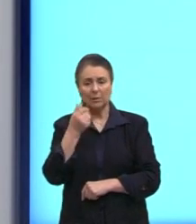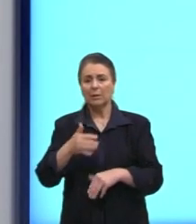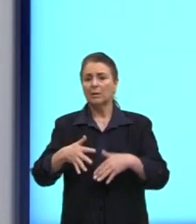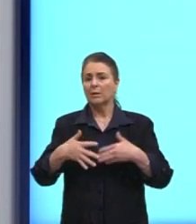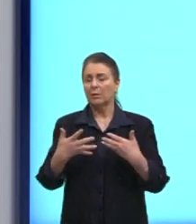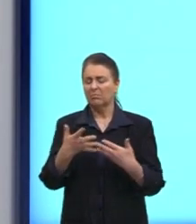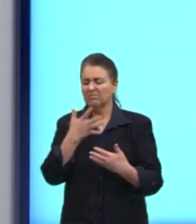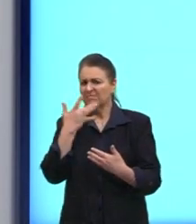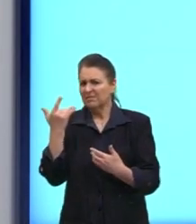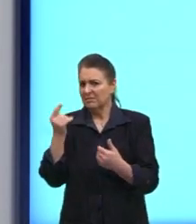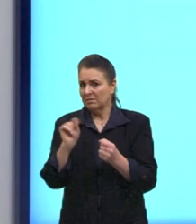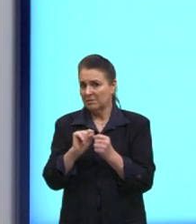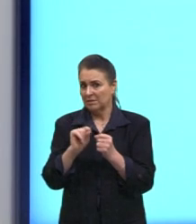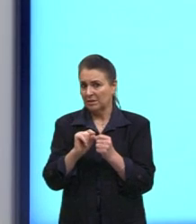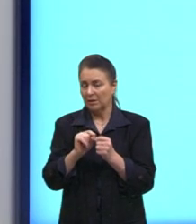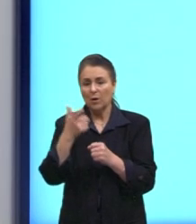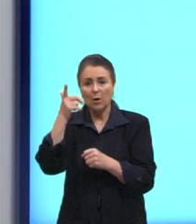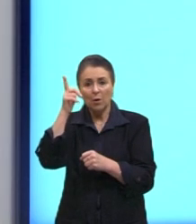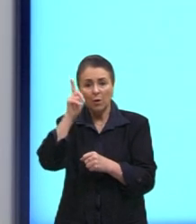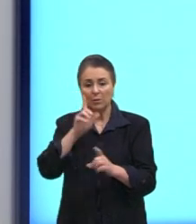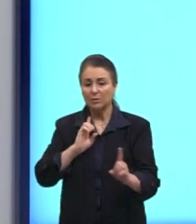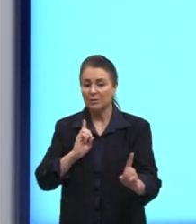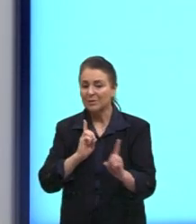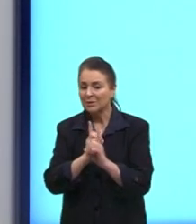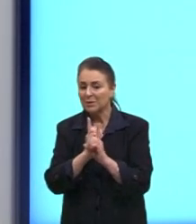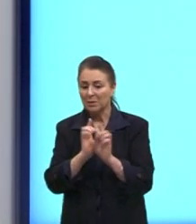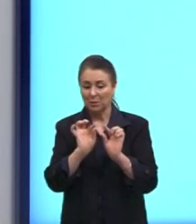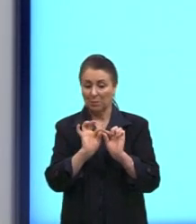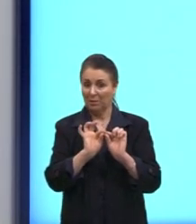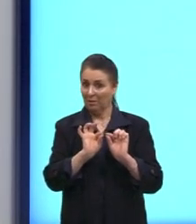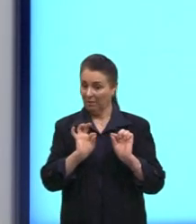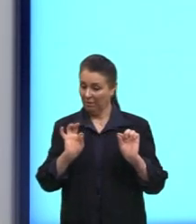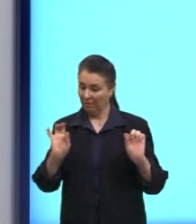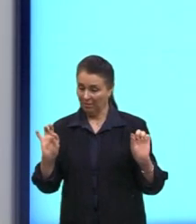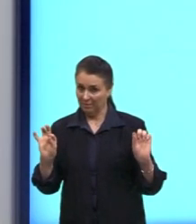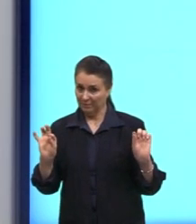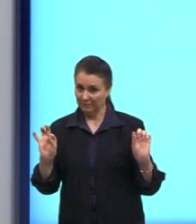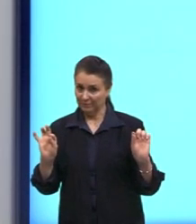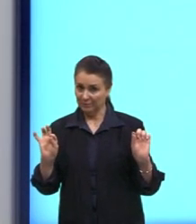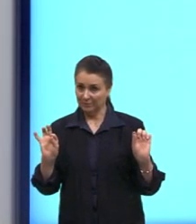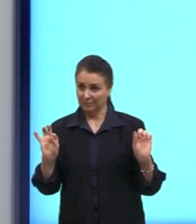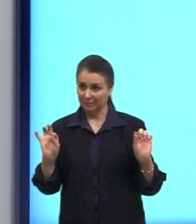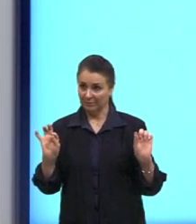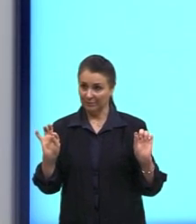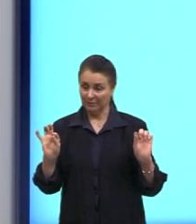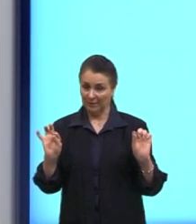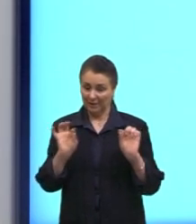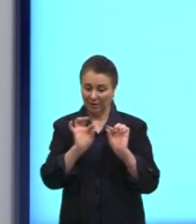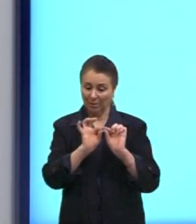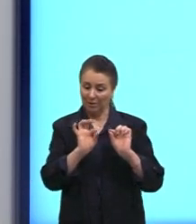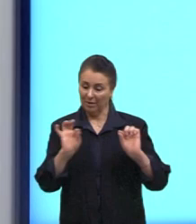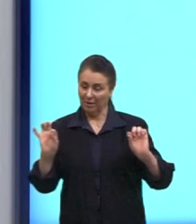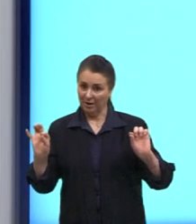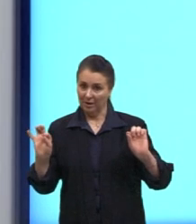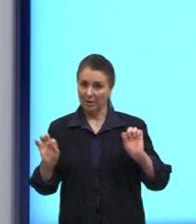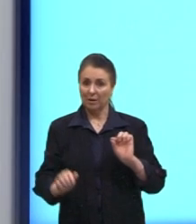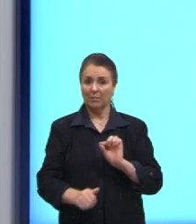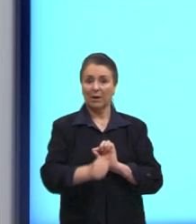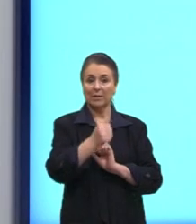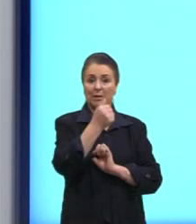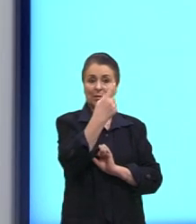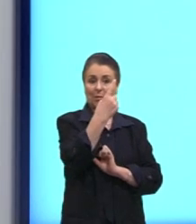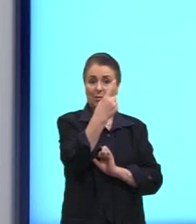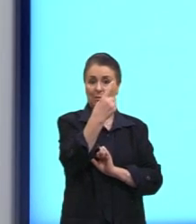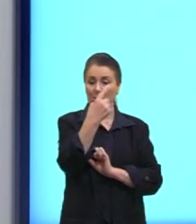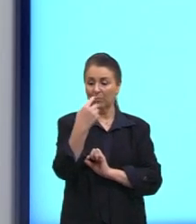ah, é fácil. Eu consigo determinar uma reta, ou então aqui, né, um segmento de reta que vai da câmera 1 até a